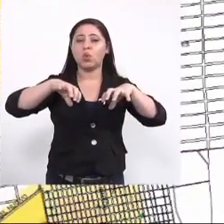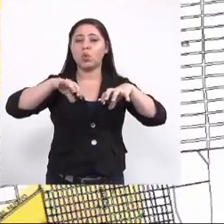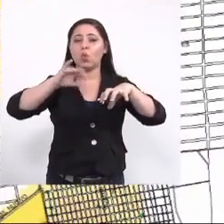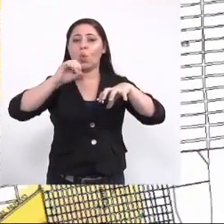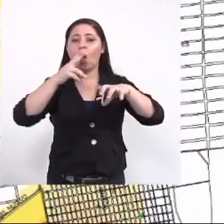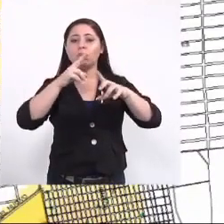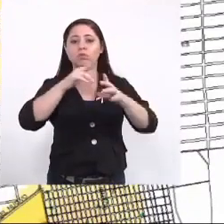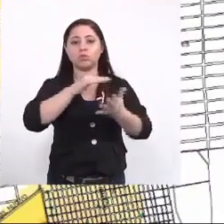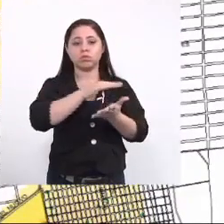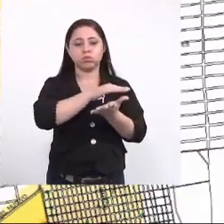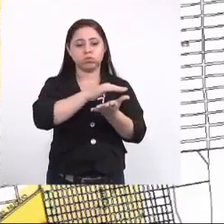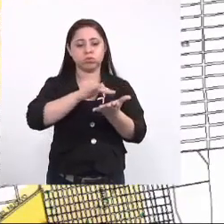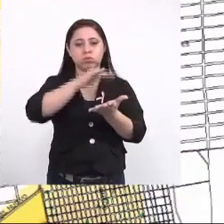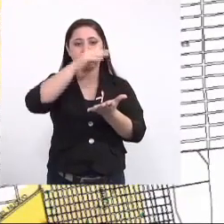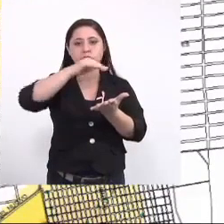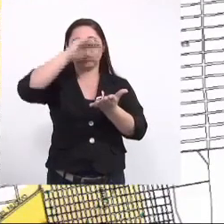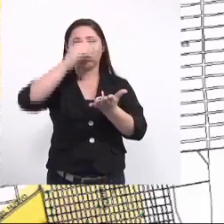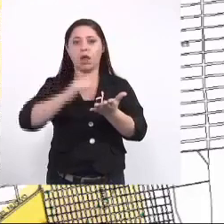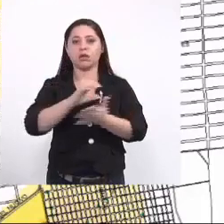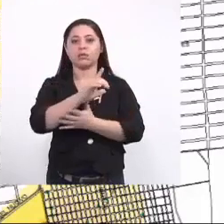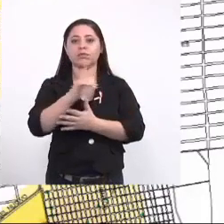demográficos de campo grande